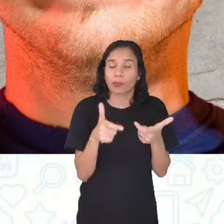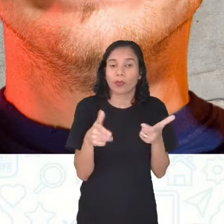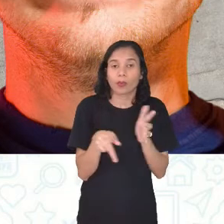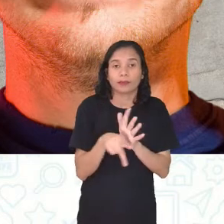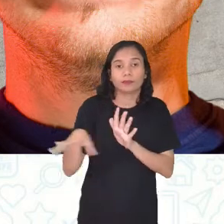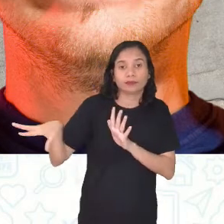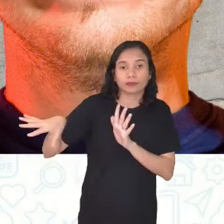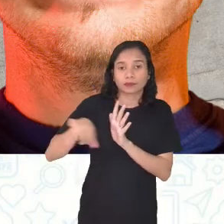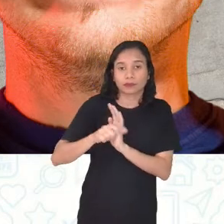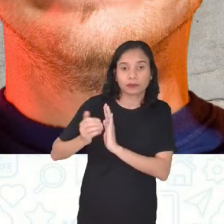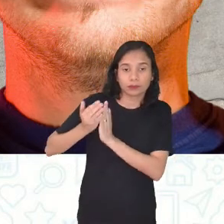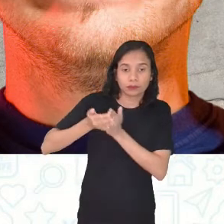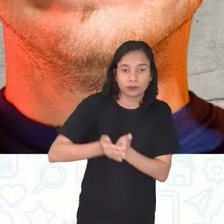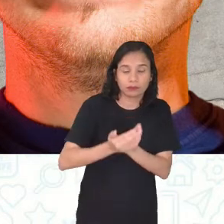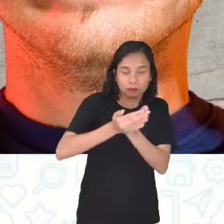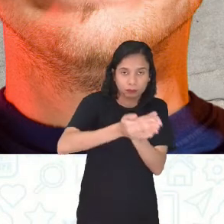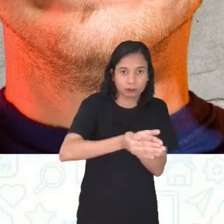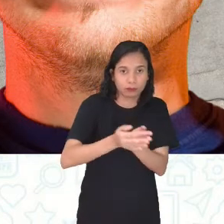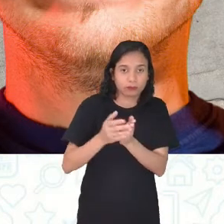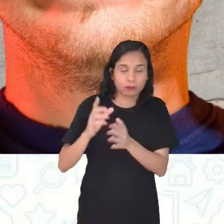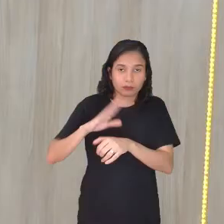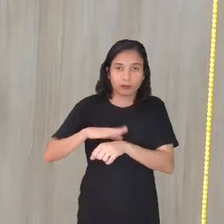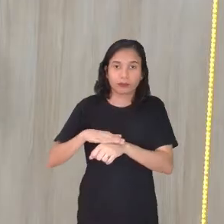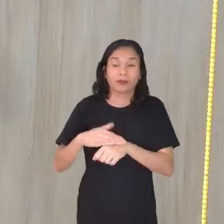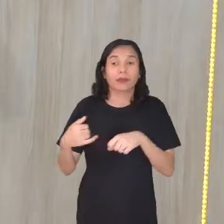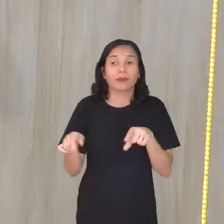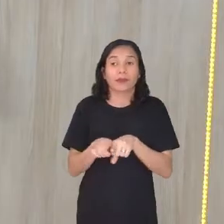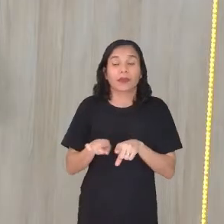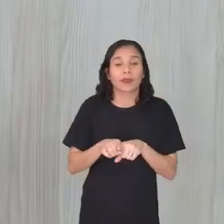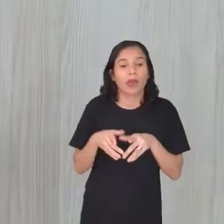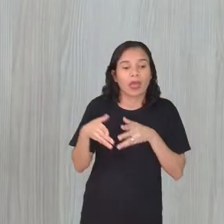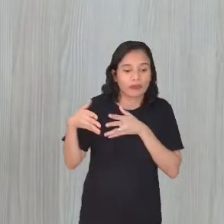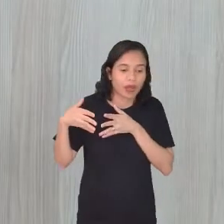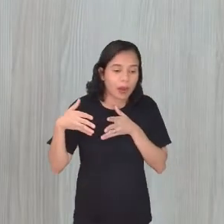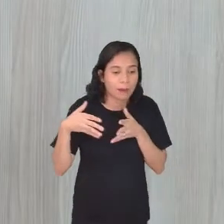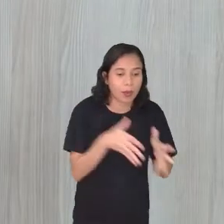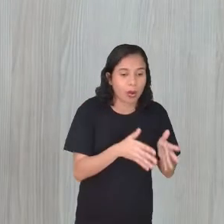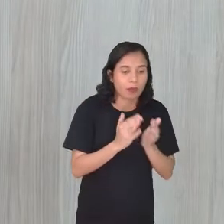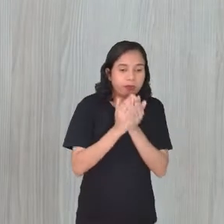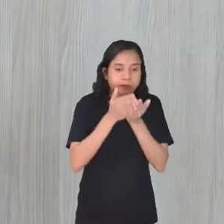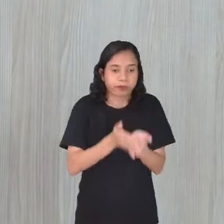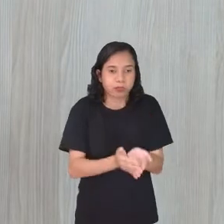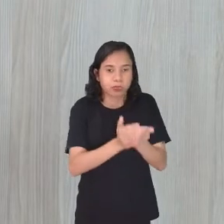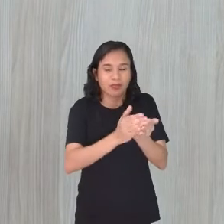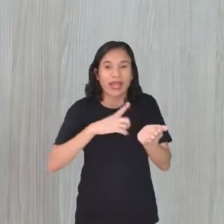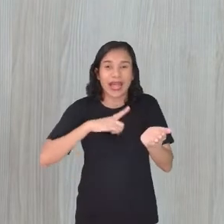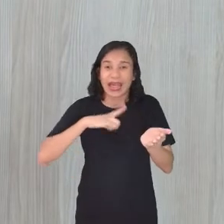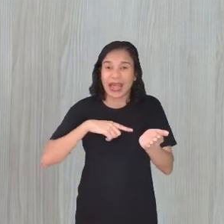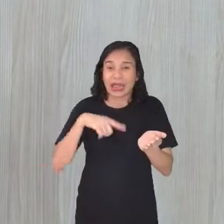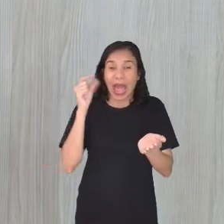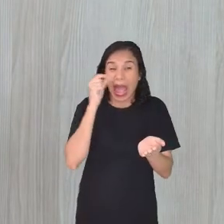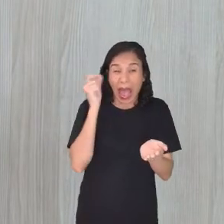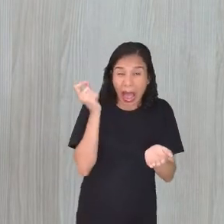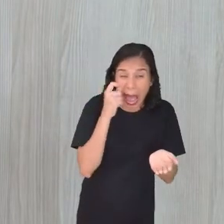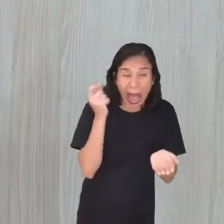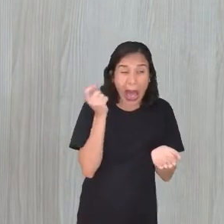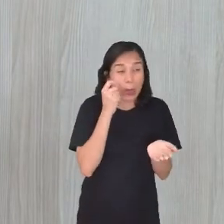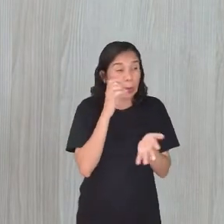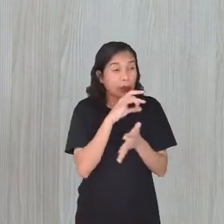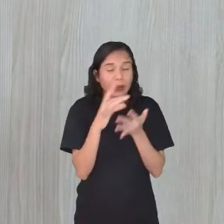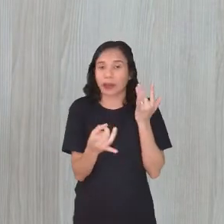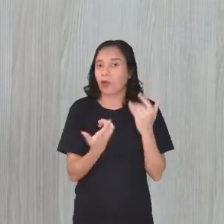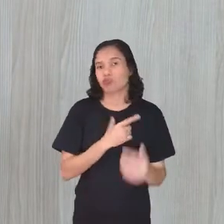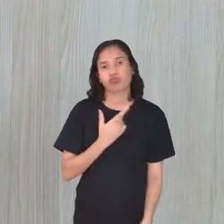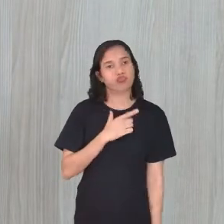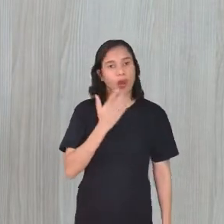adquirindo ao longo da viagem, né? Eles ficavam nos porões, nos navios, né? E tinha rato, Exato. E eles não se